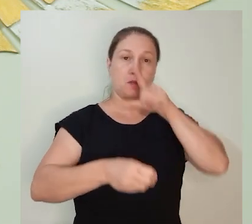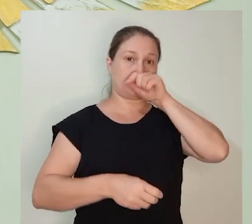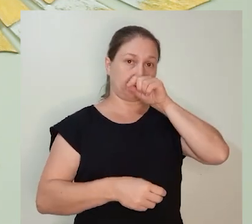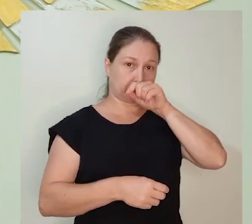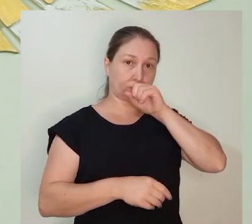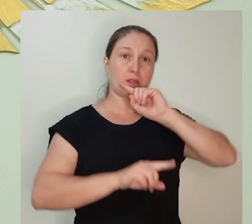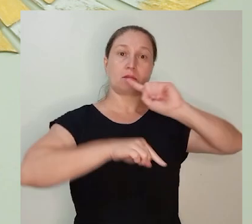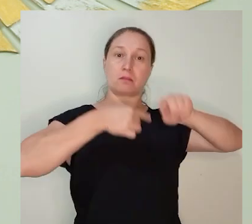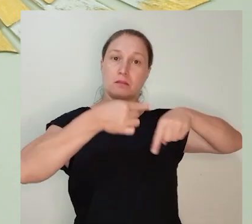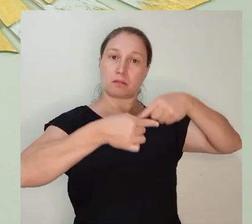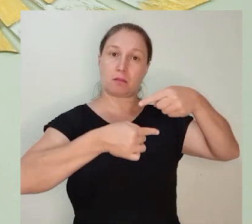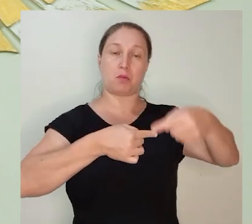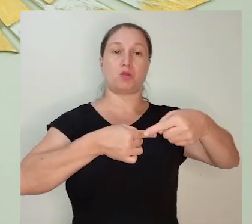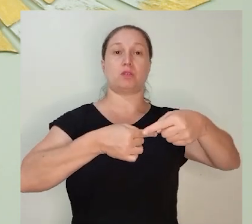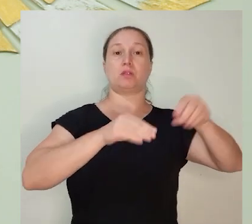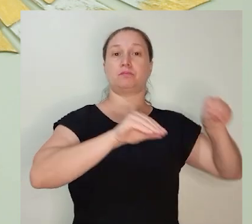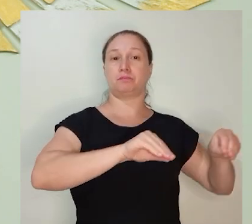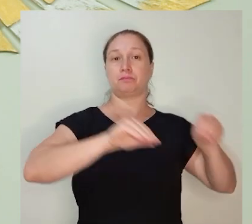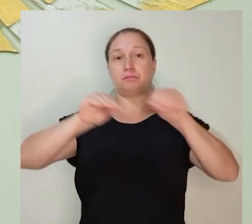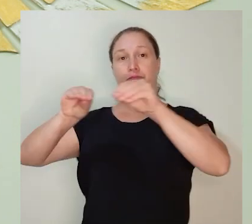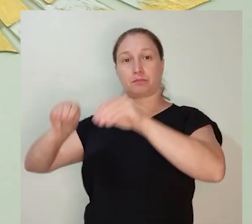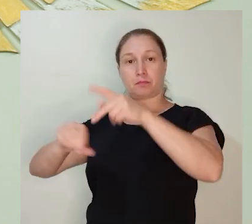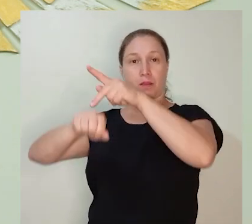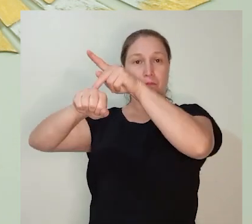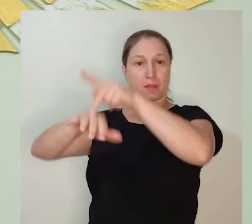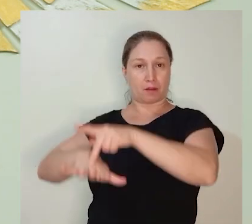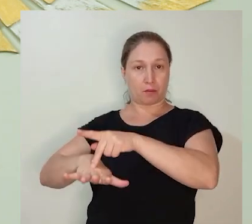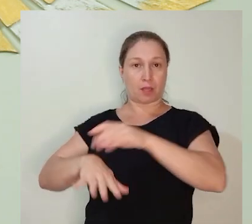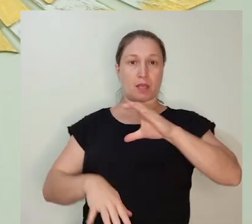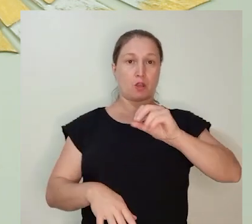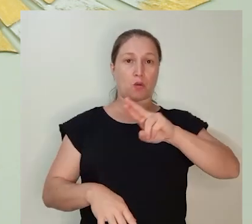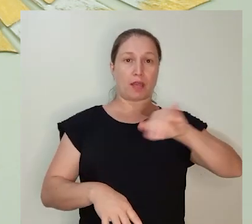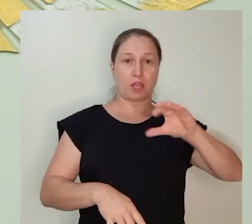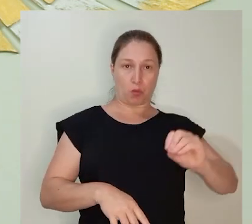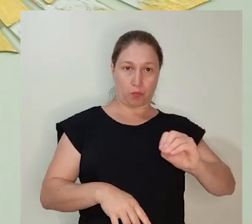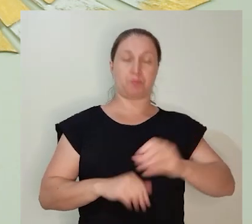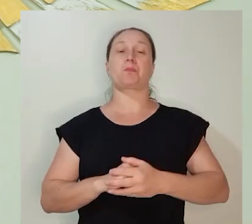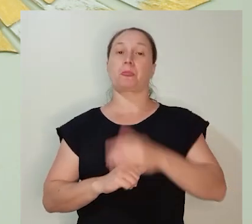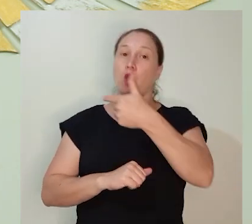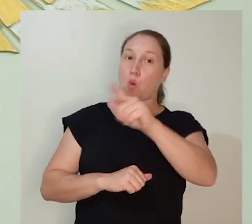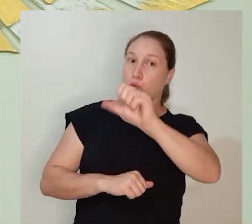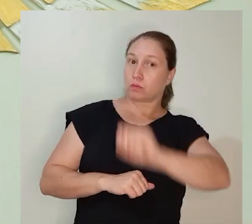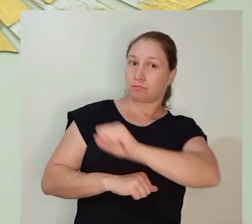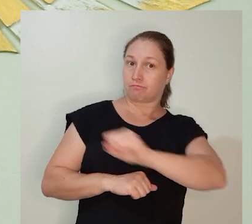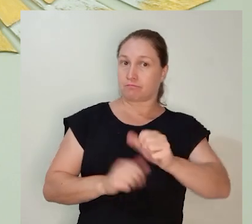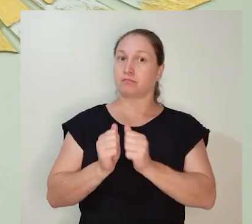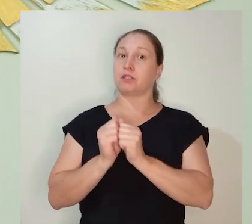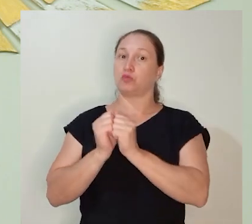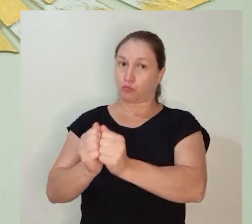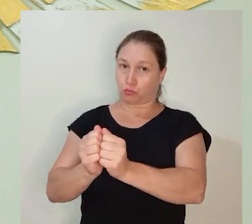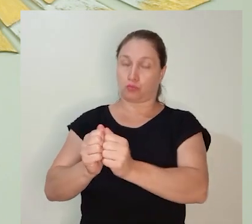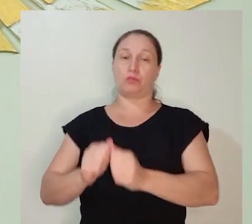e em seguida fui enviado para uma paróquia, Correio de Freitas, juntamente com outro seminarista.